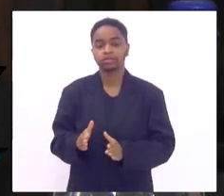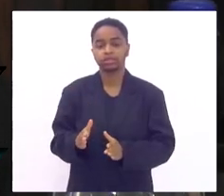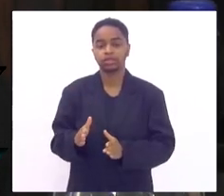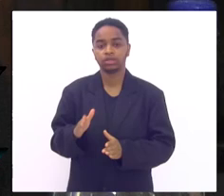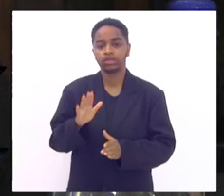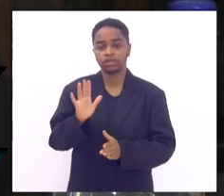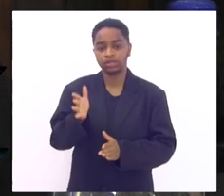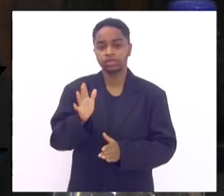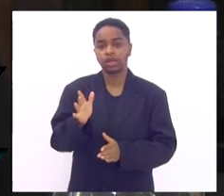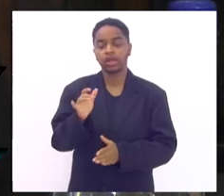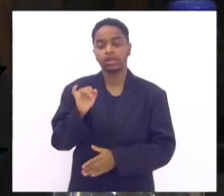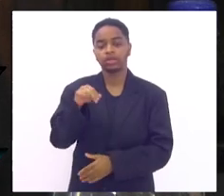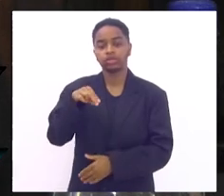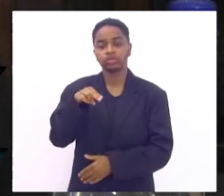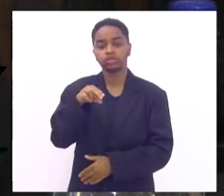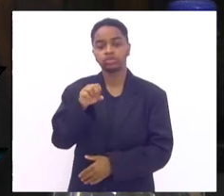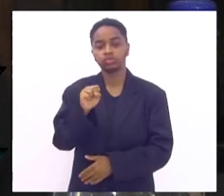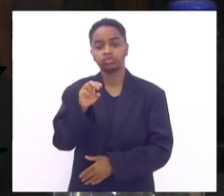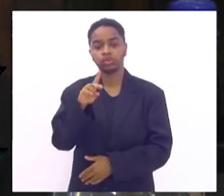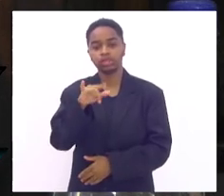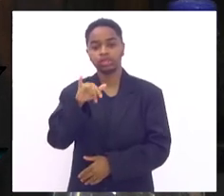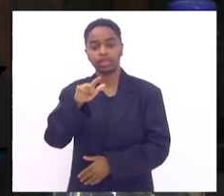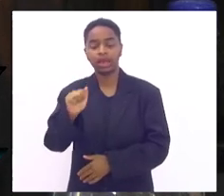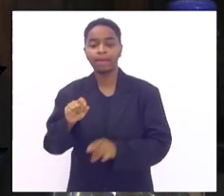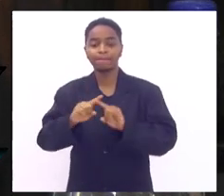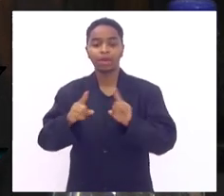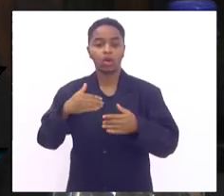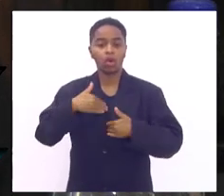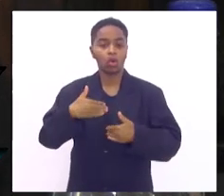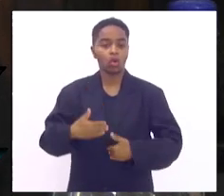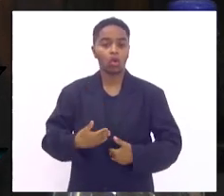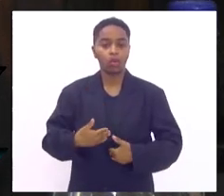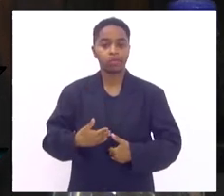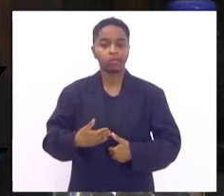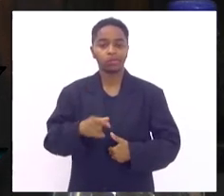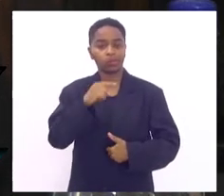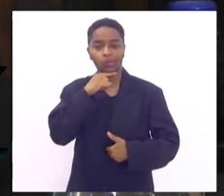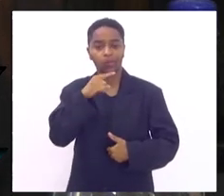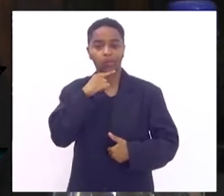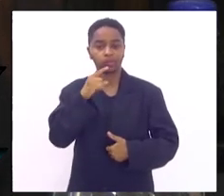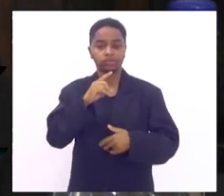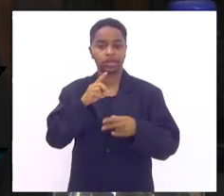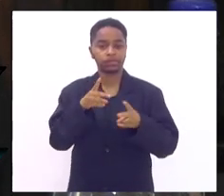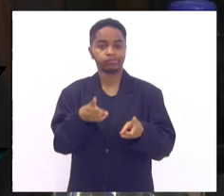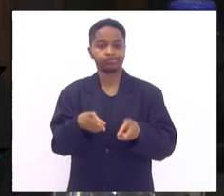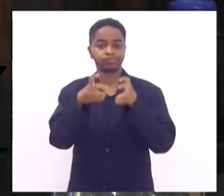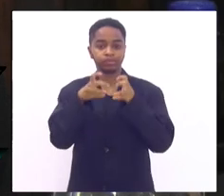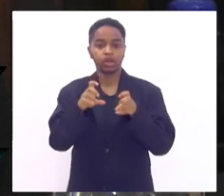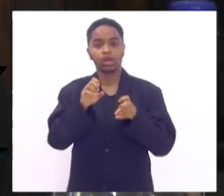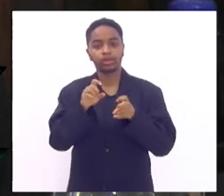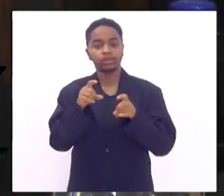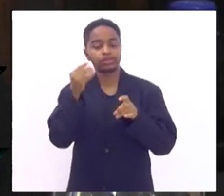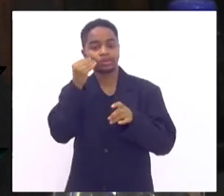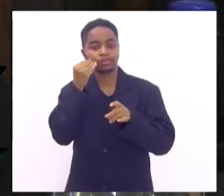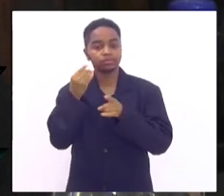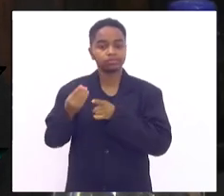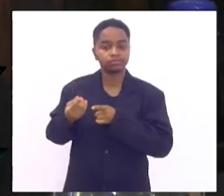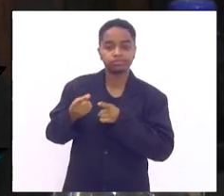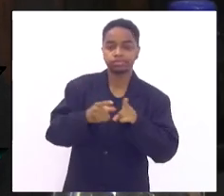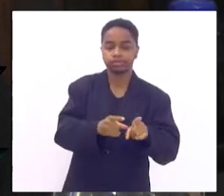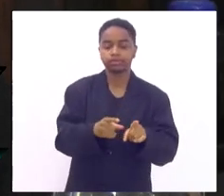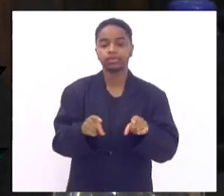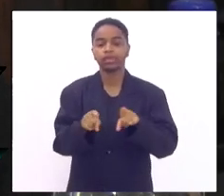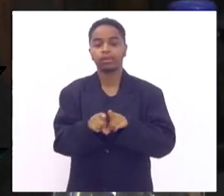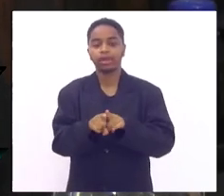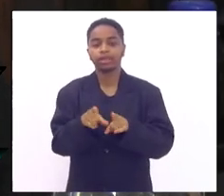é reconhecida como algo estranho o nosso sistema imunológico combate ela então ela acaba não atuando de forma apropriada e nós temos aqueles